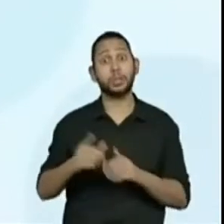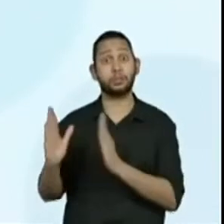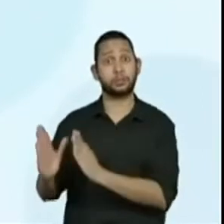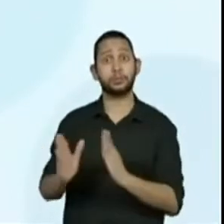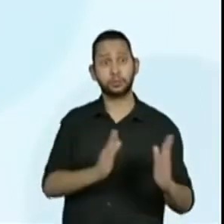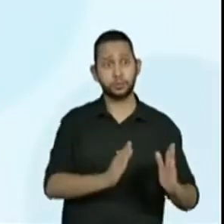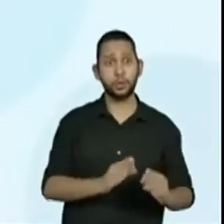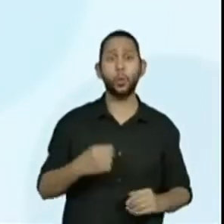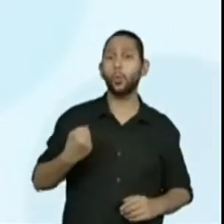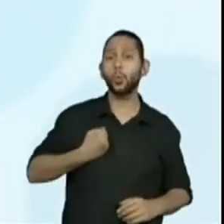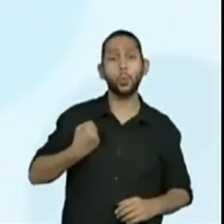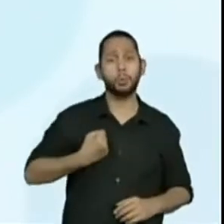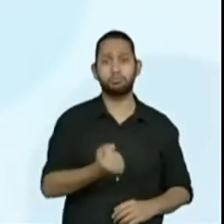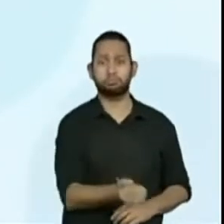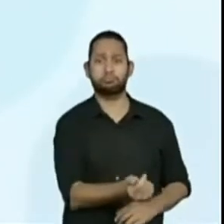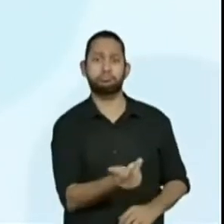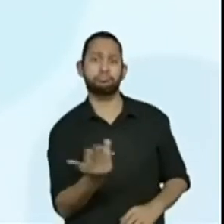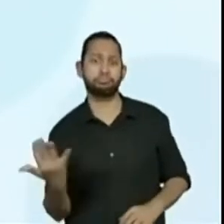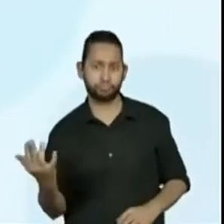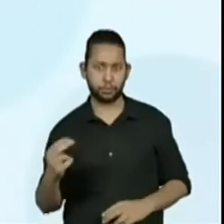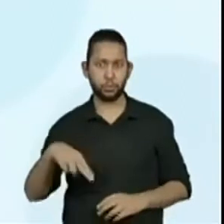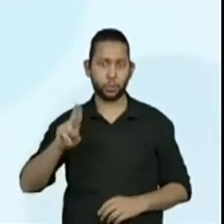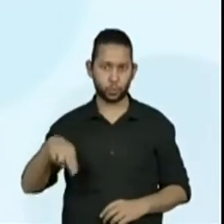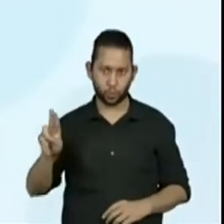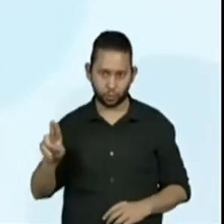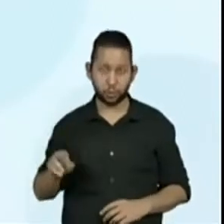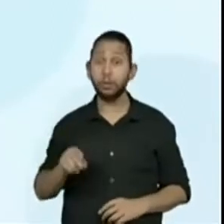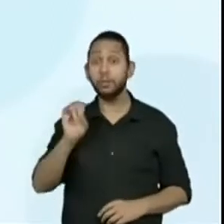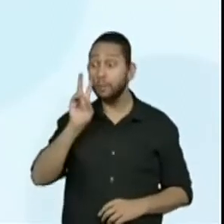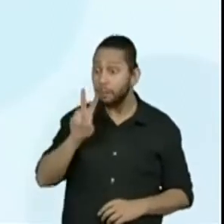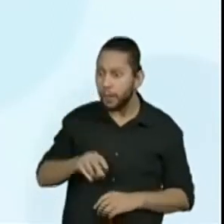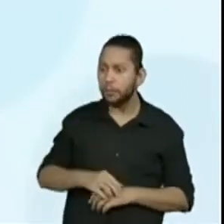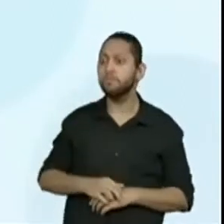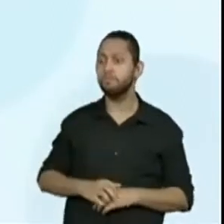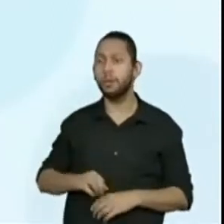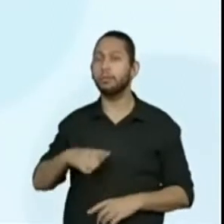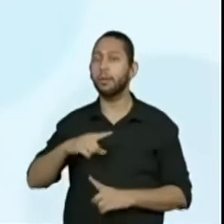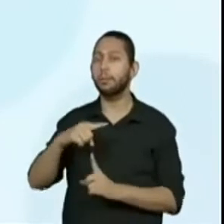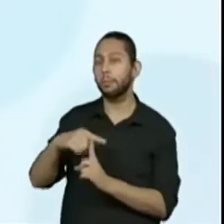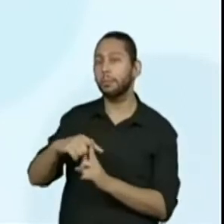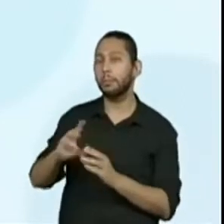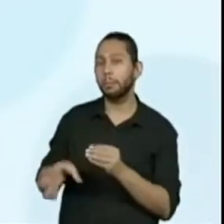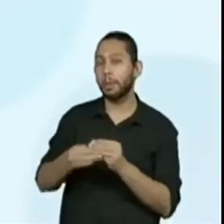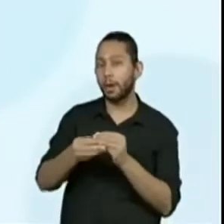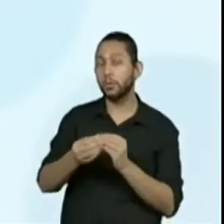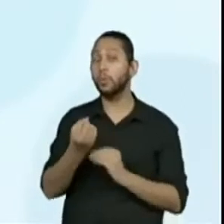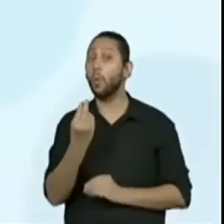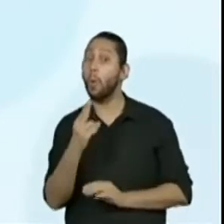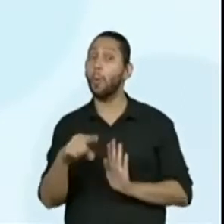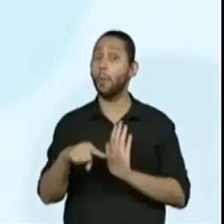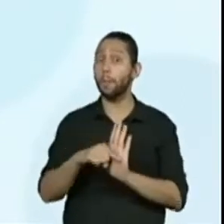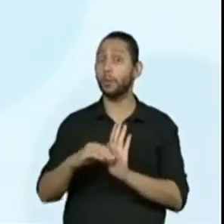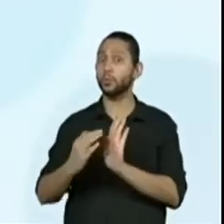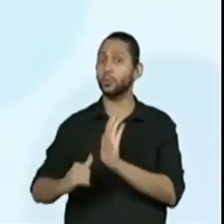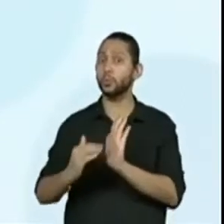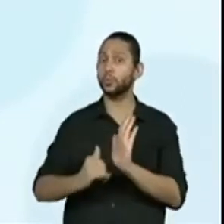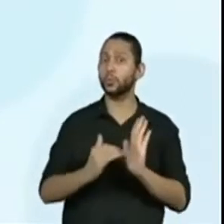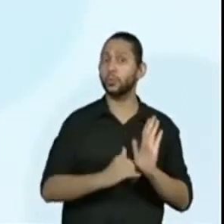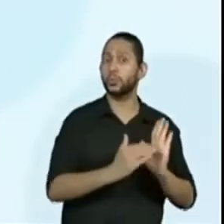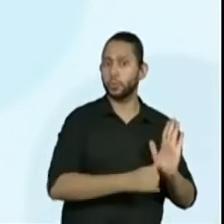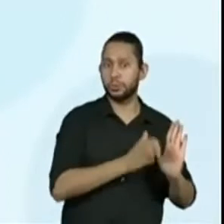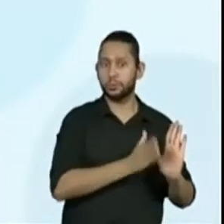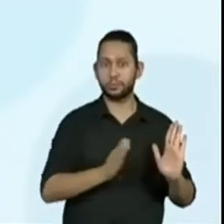de números naturais, resultantes da realização de adições ou subtrações sucessivas